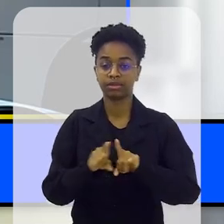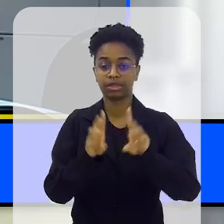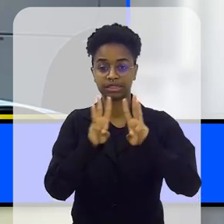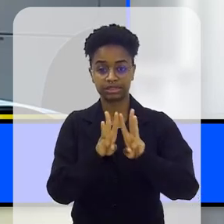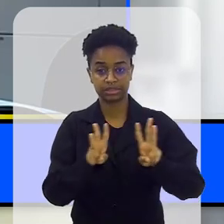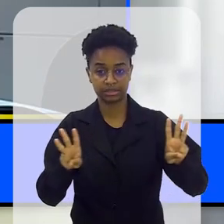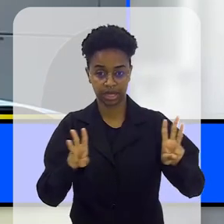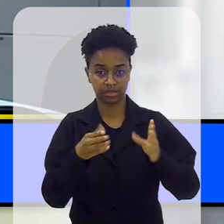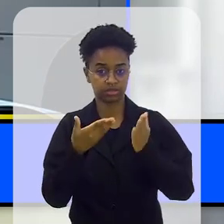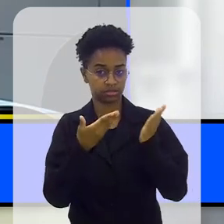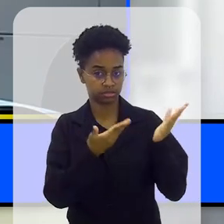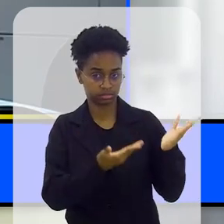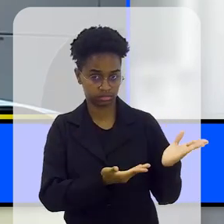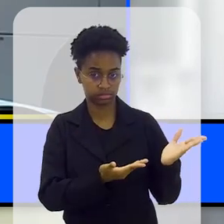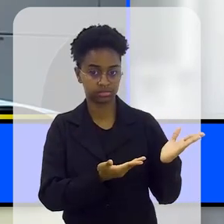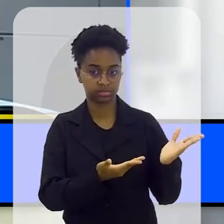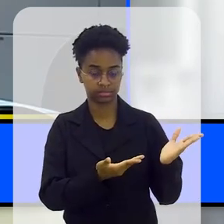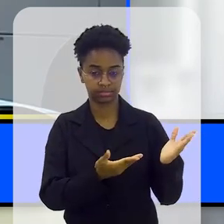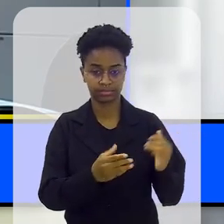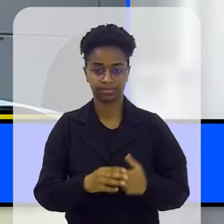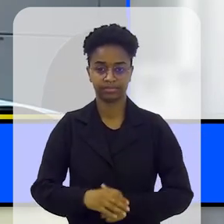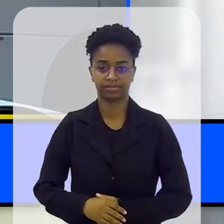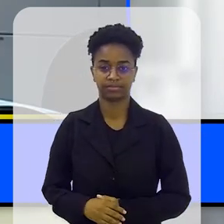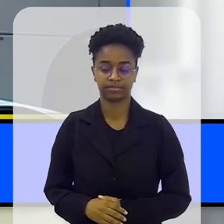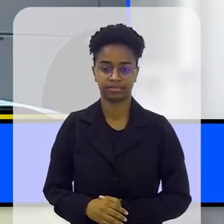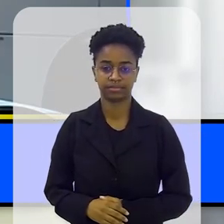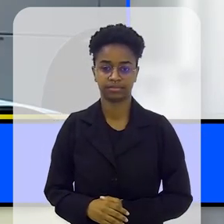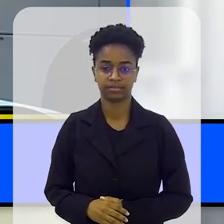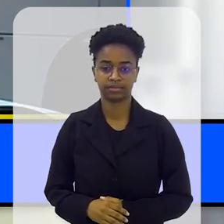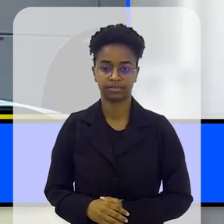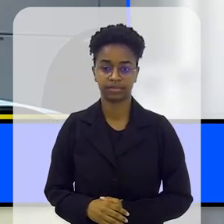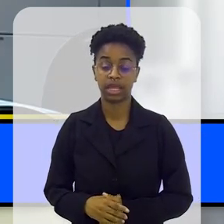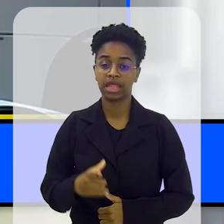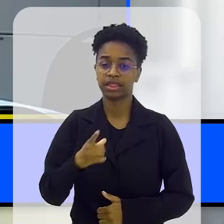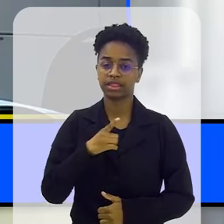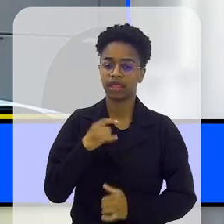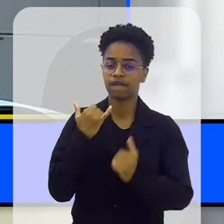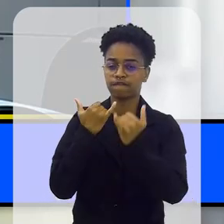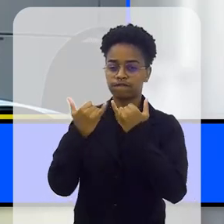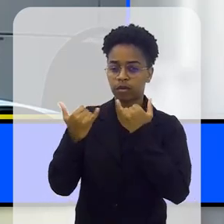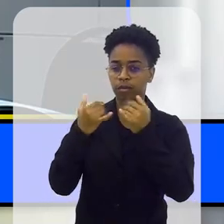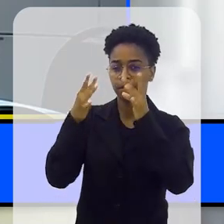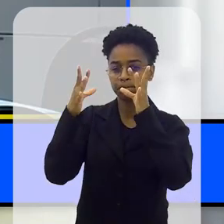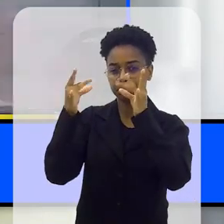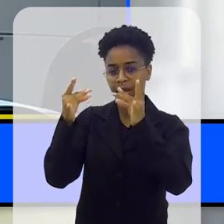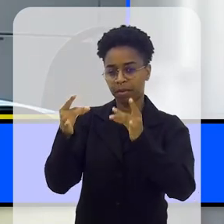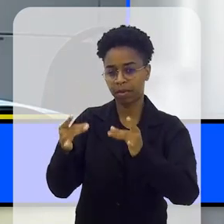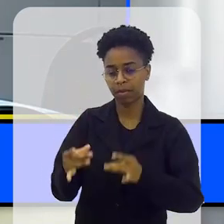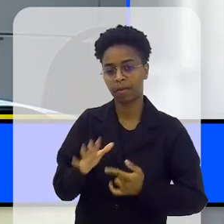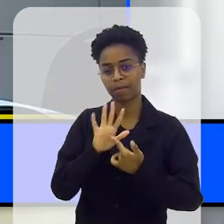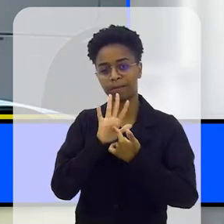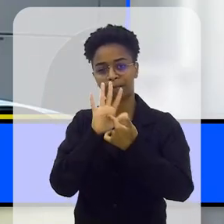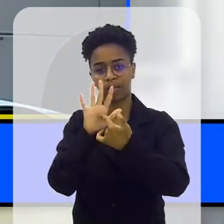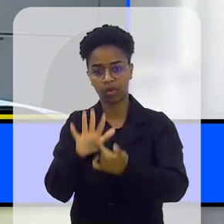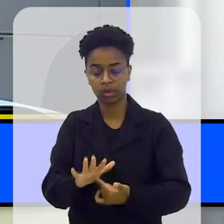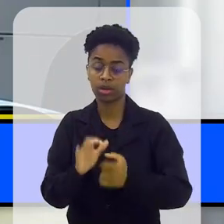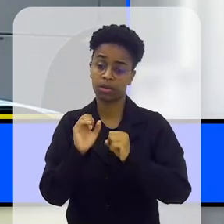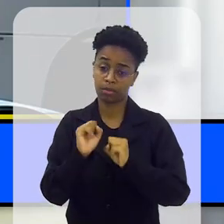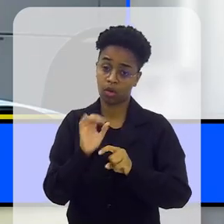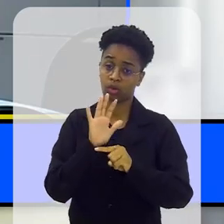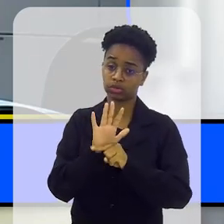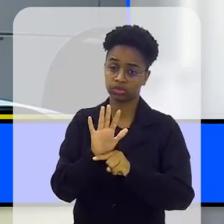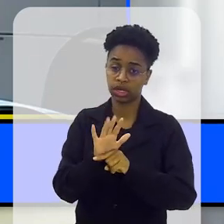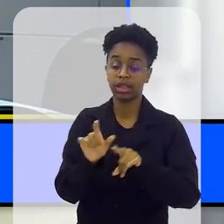Janeiro, o nosso site é casavonos.org.br, lá tem todas as informações como ser